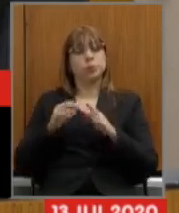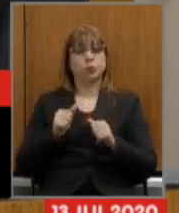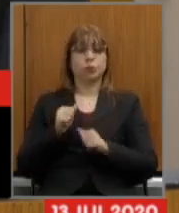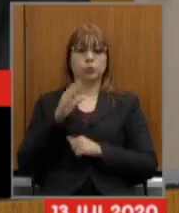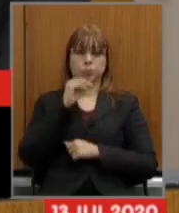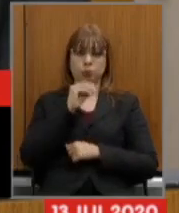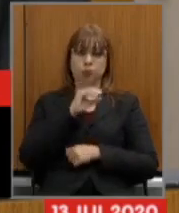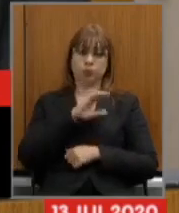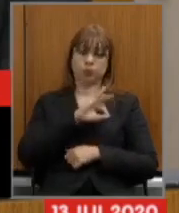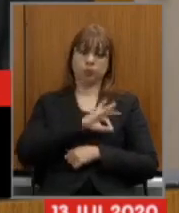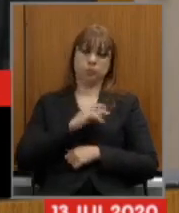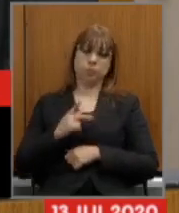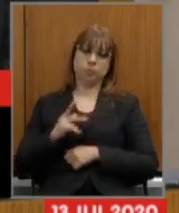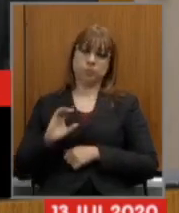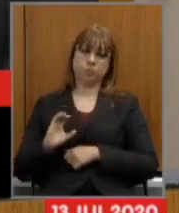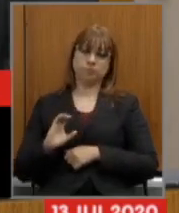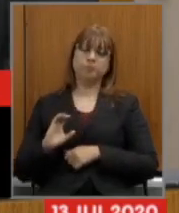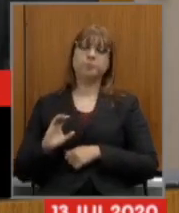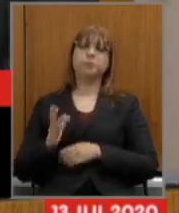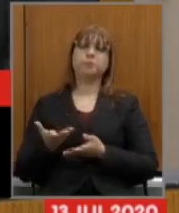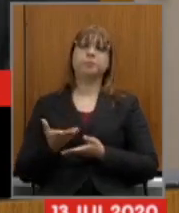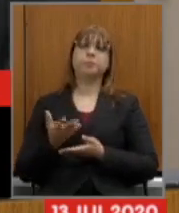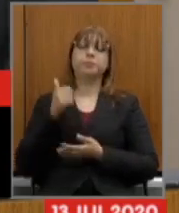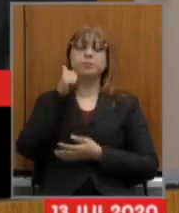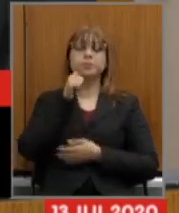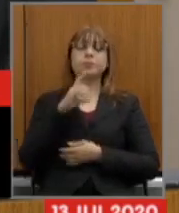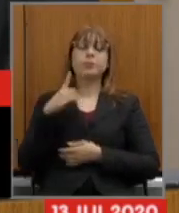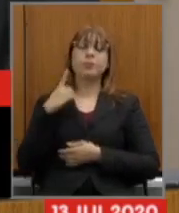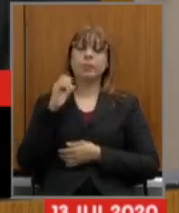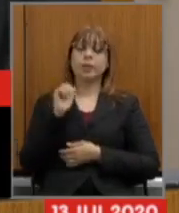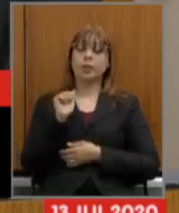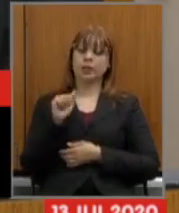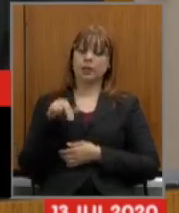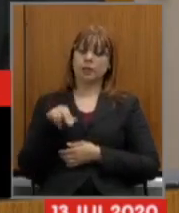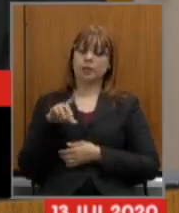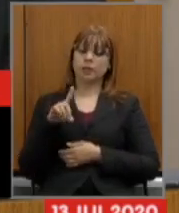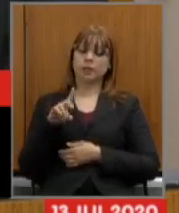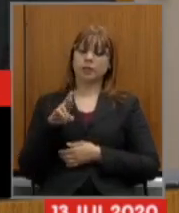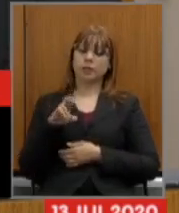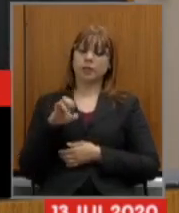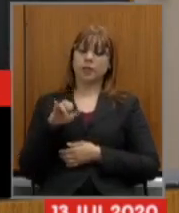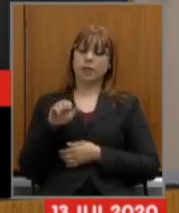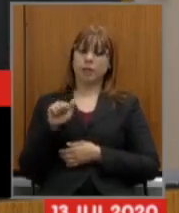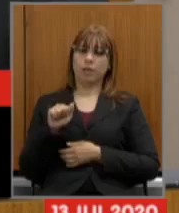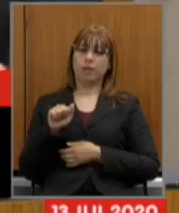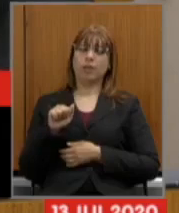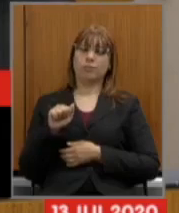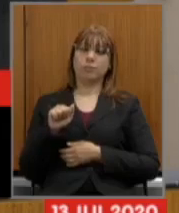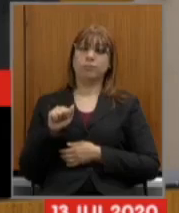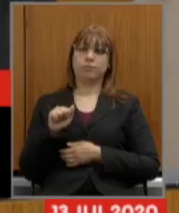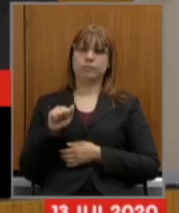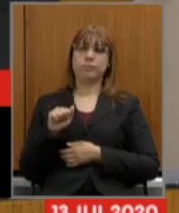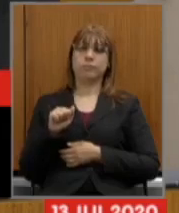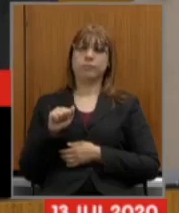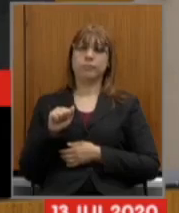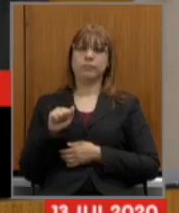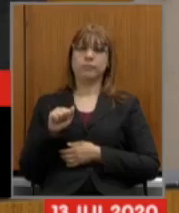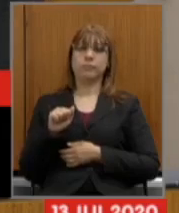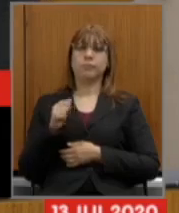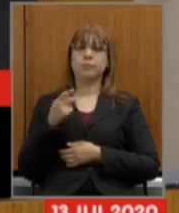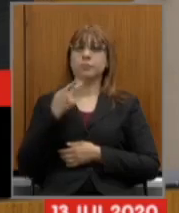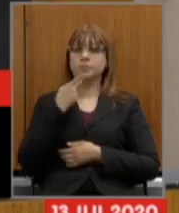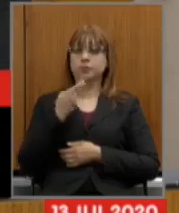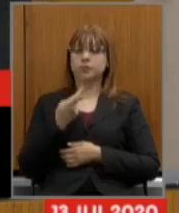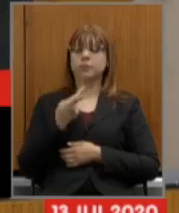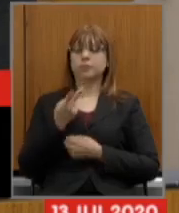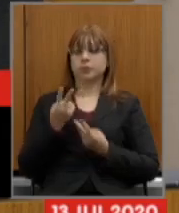gerais deputada andréia de jesus reforço mesmo consideração